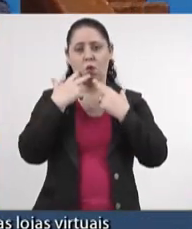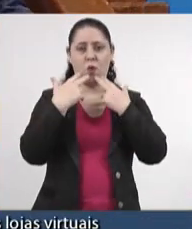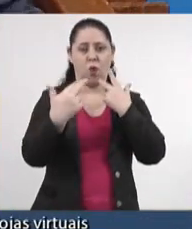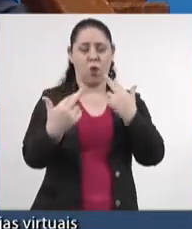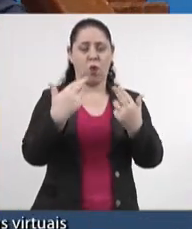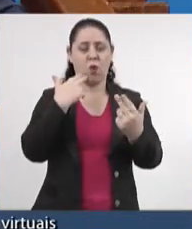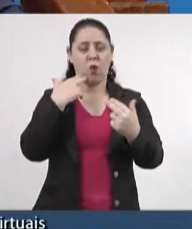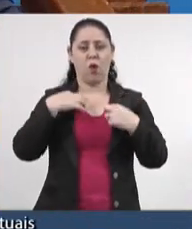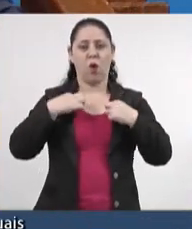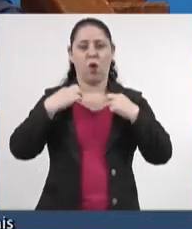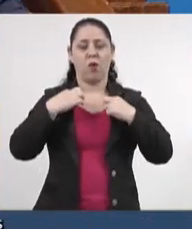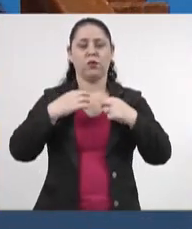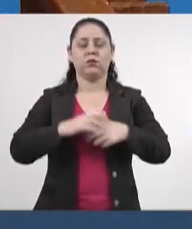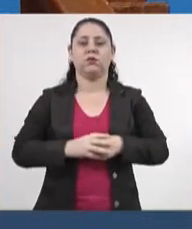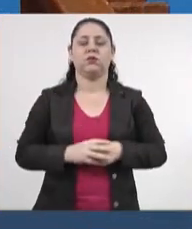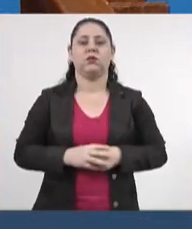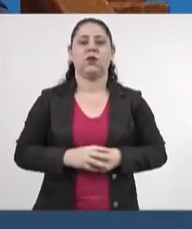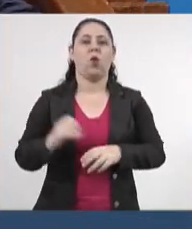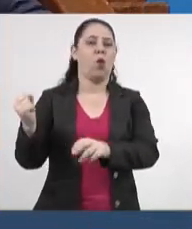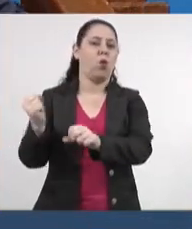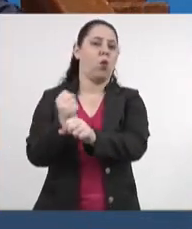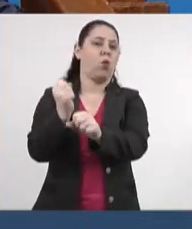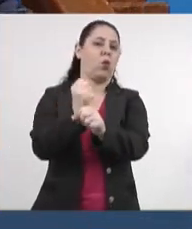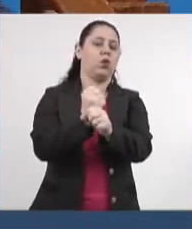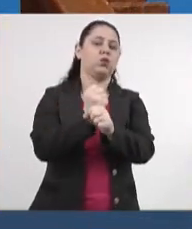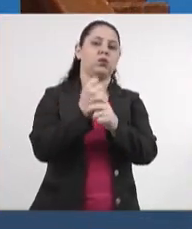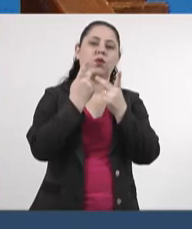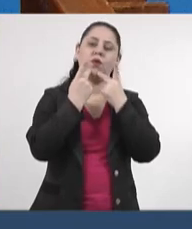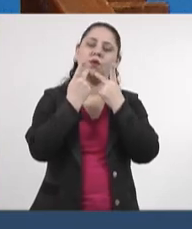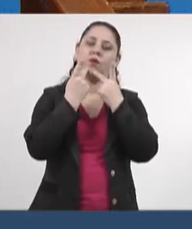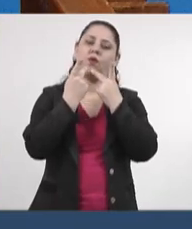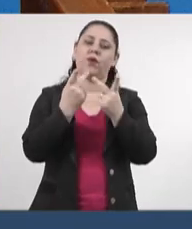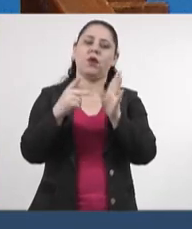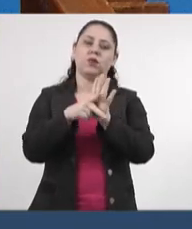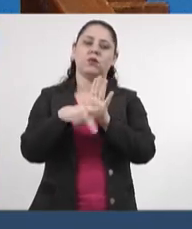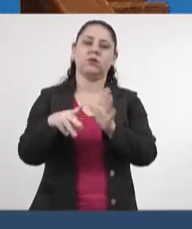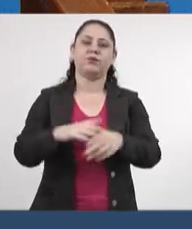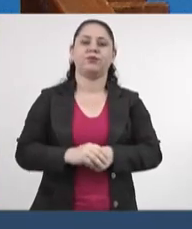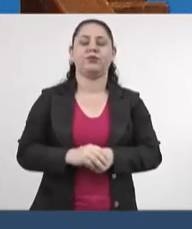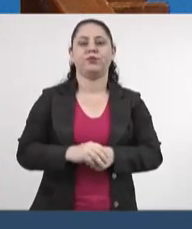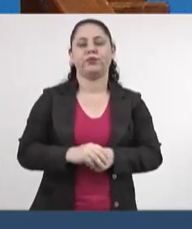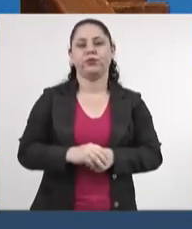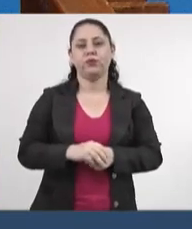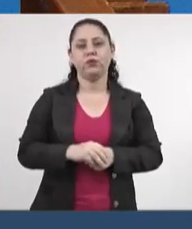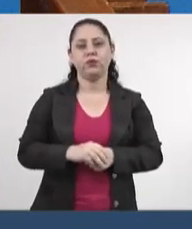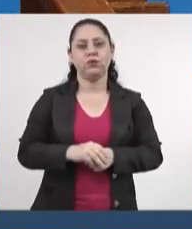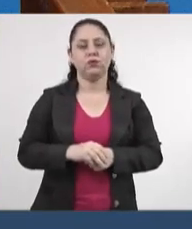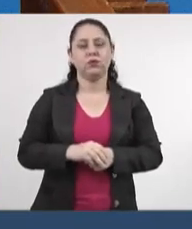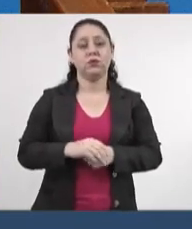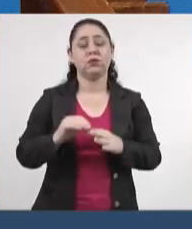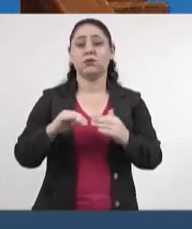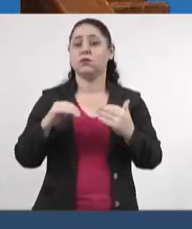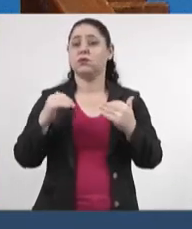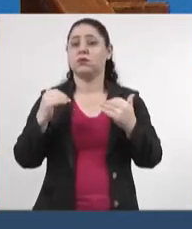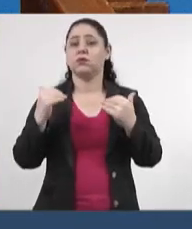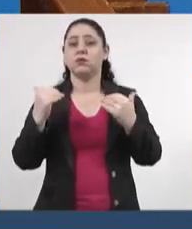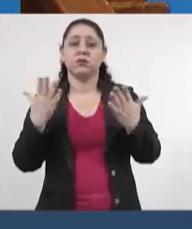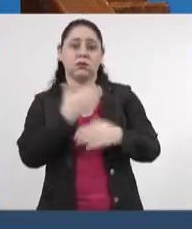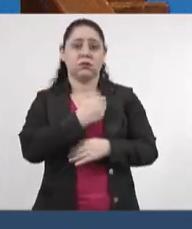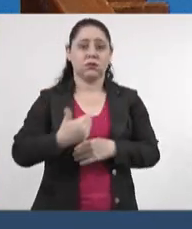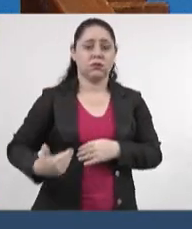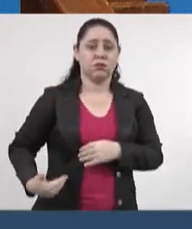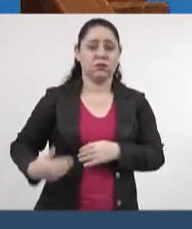as roupas, elas constroem o discurso, elas constroem a persona. E quando o